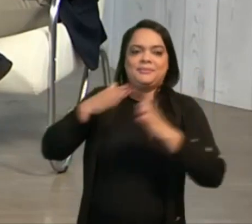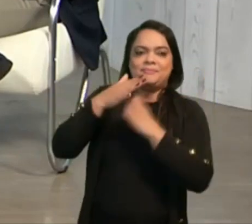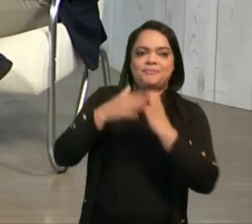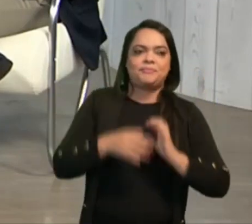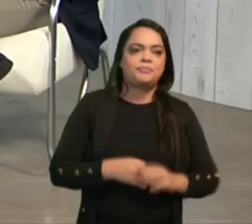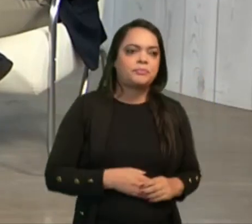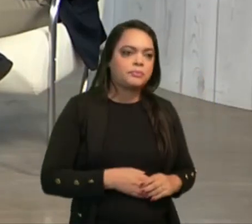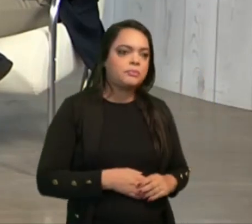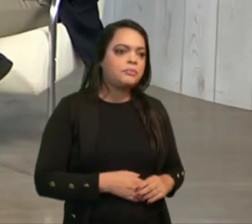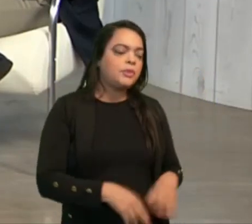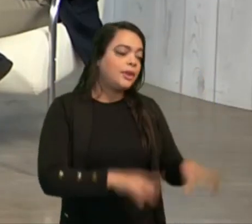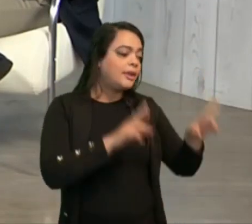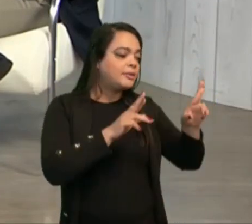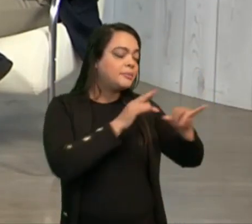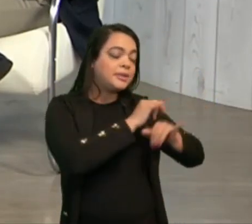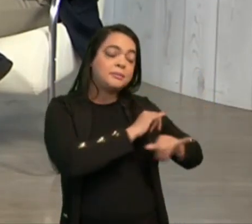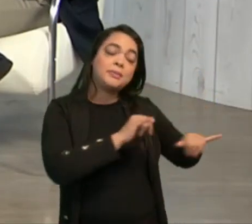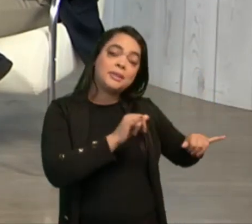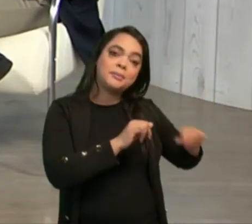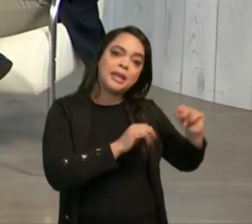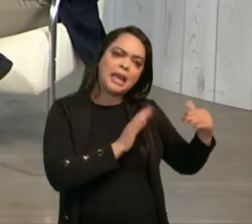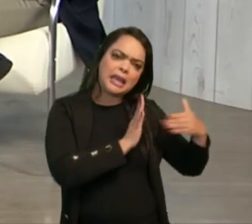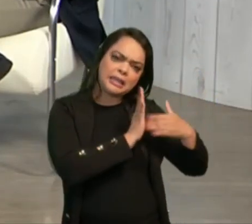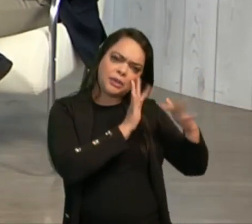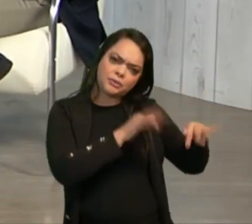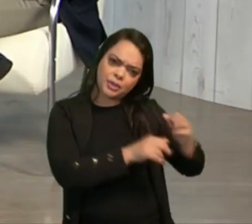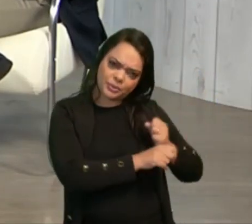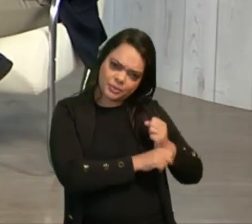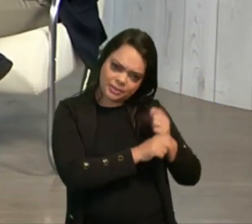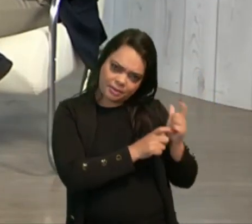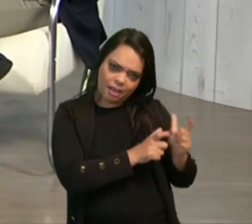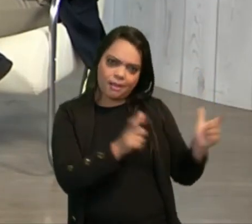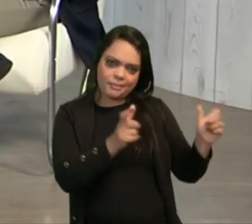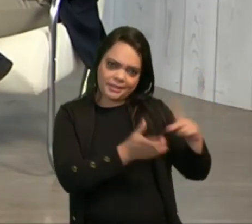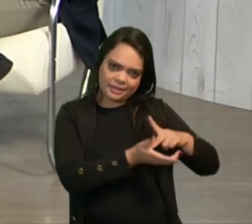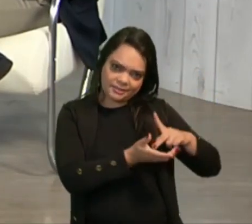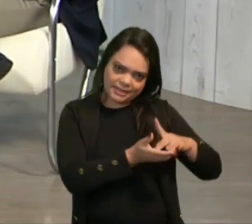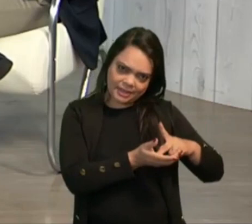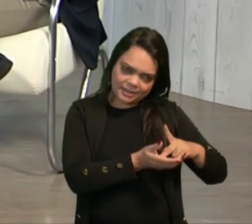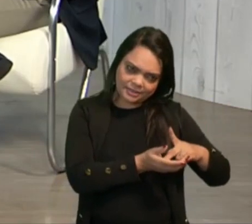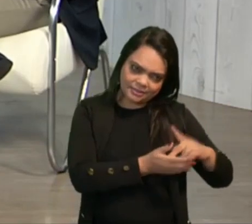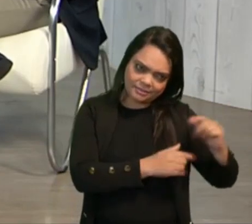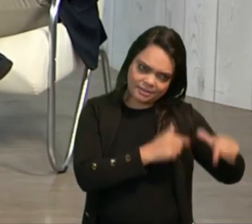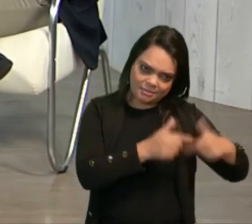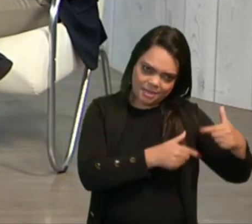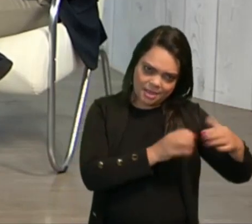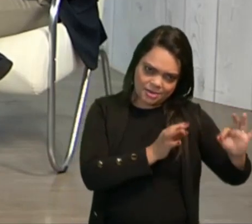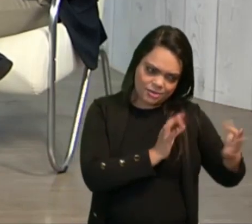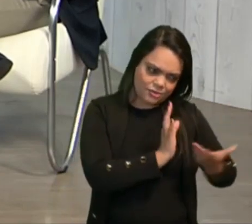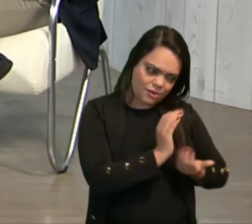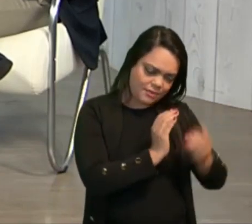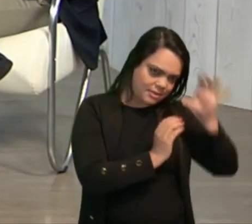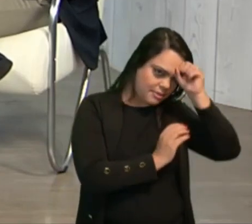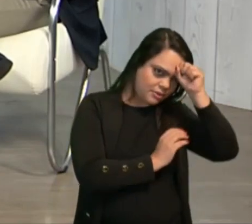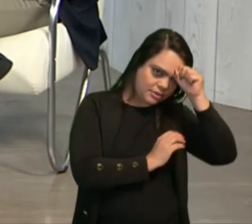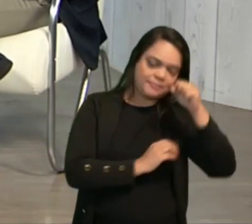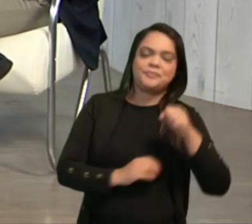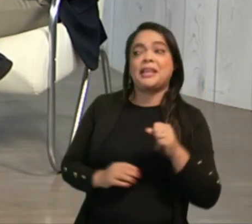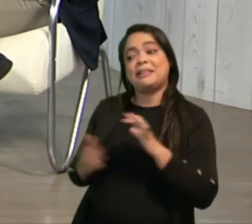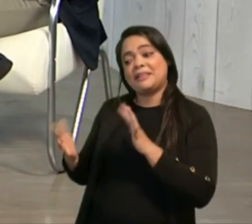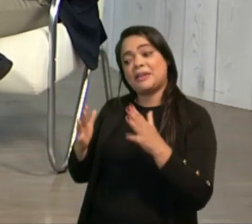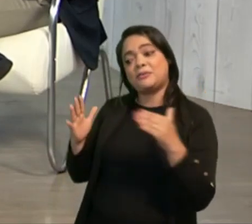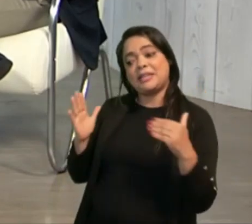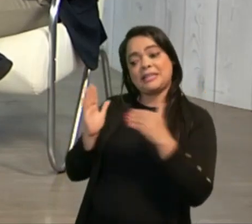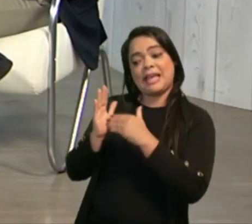perspectiva aí para essa campanha, para esse até o final de ano crescer muito mais, né? Exato. Essa mão de obra do jovem aprendiz. Aos 5 mil,